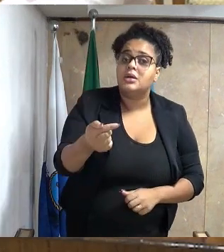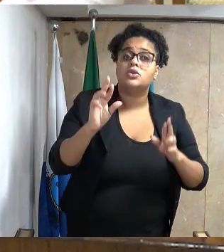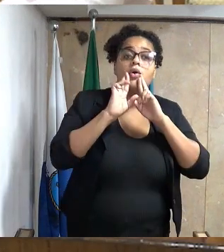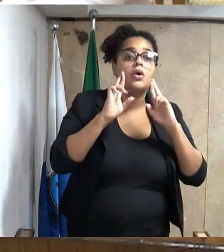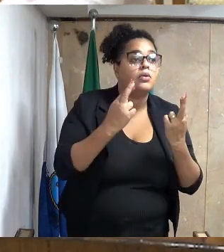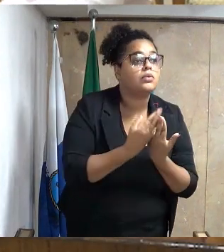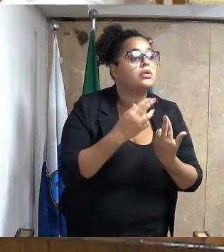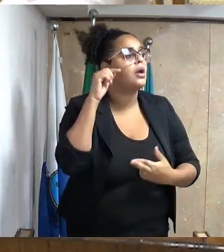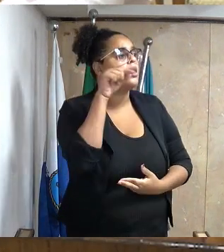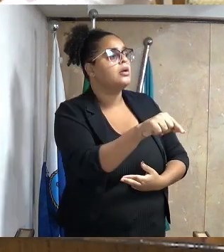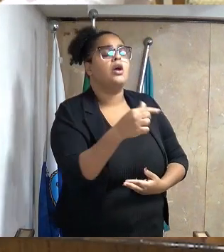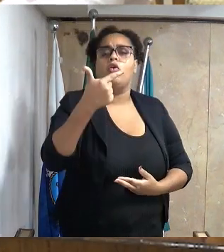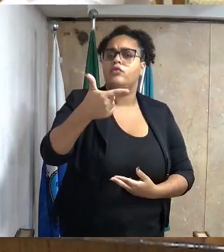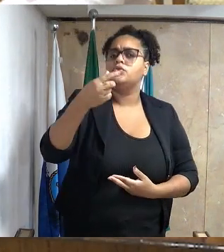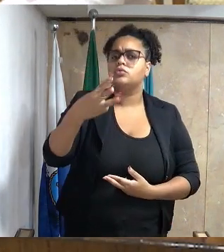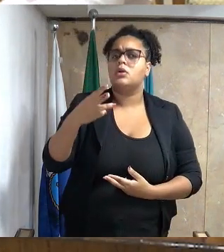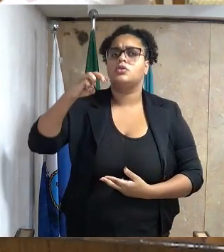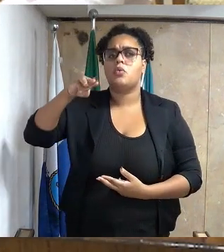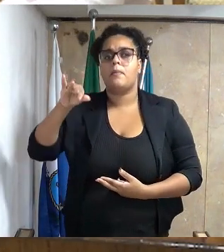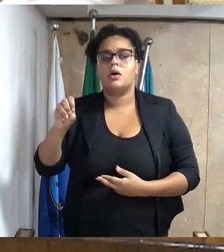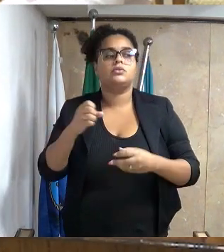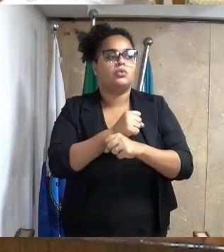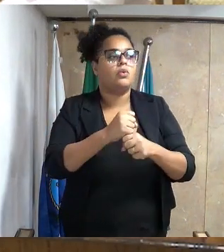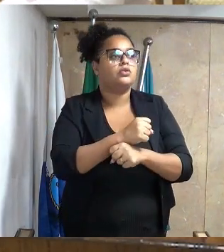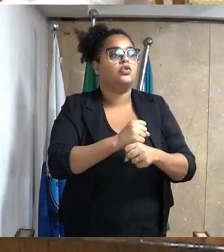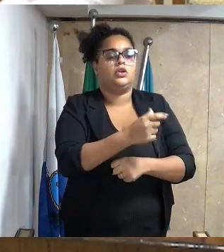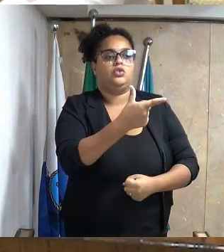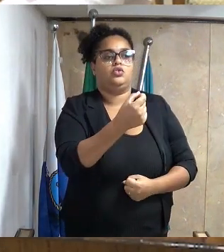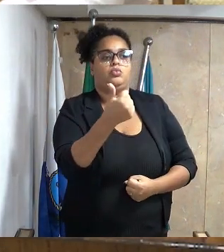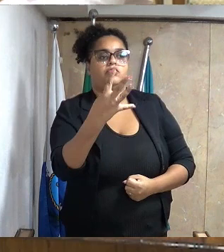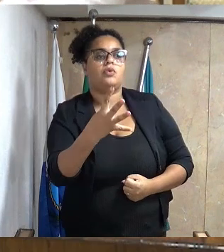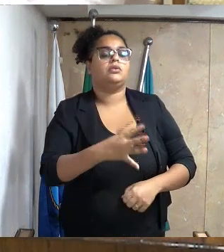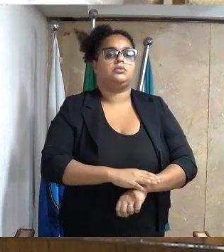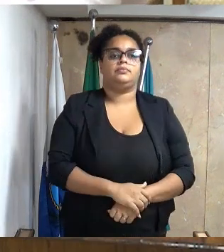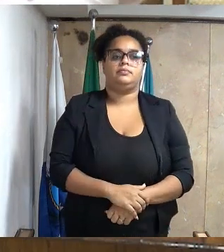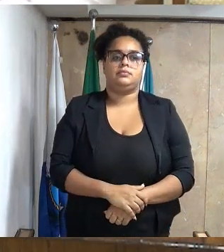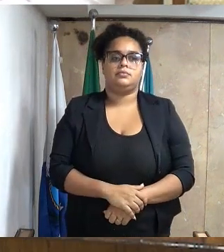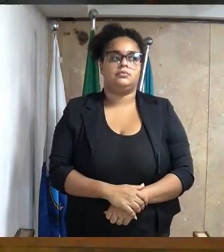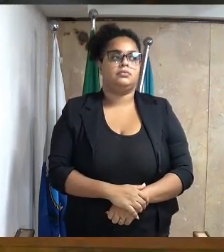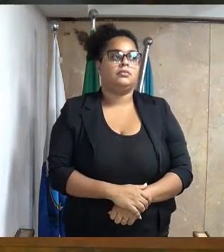sétima reunião ordinária de 23 de maio de 2024.